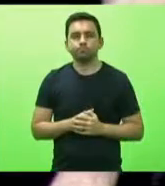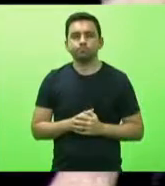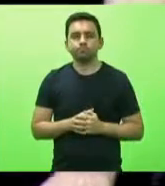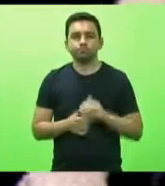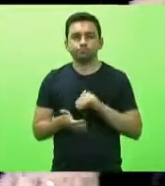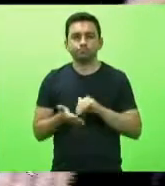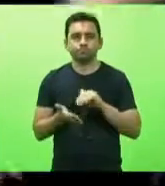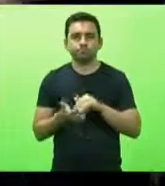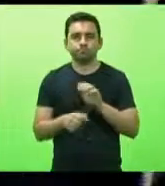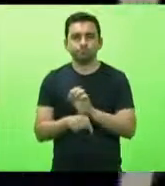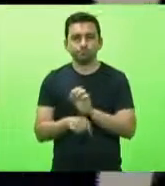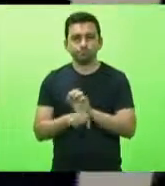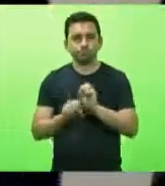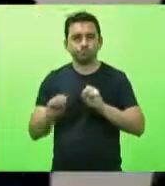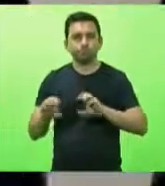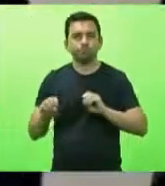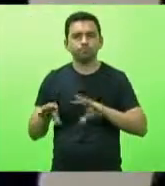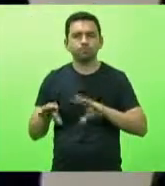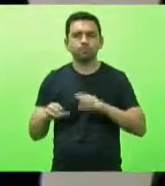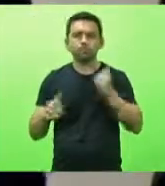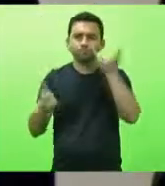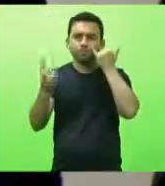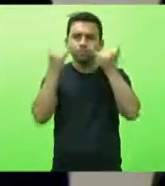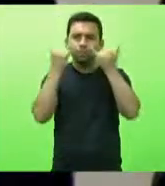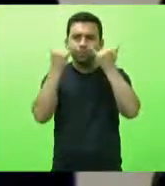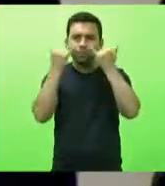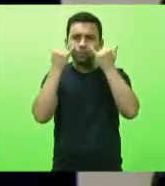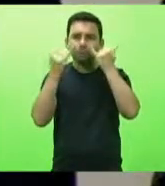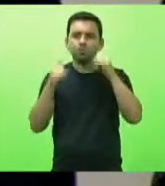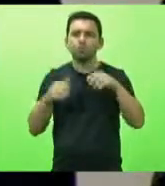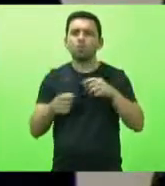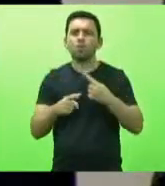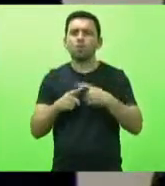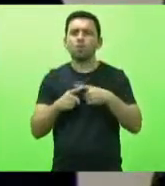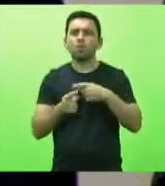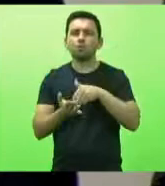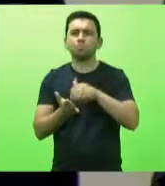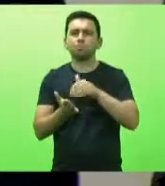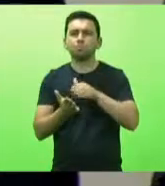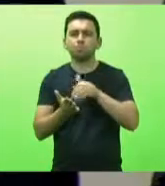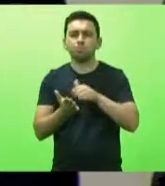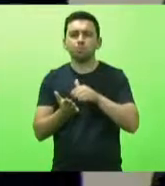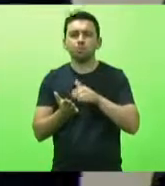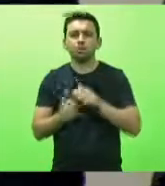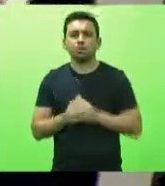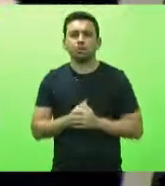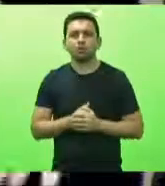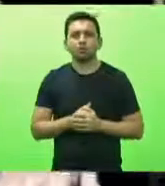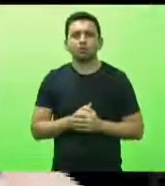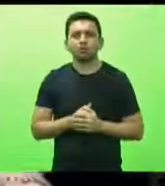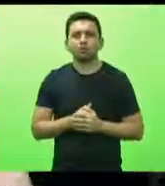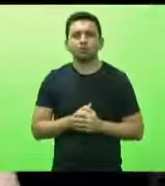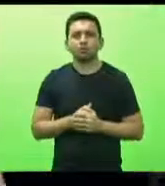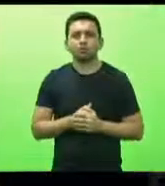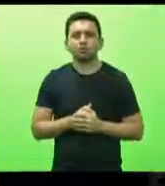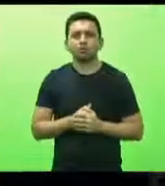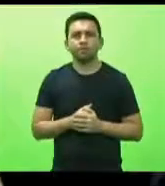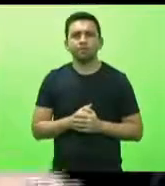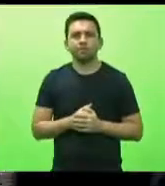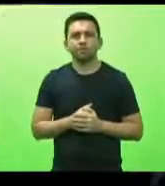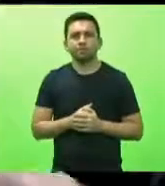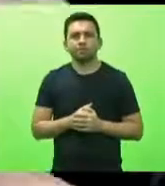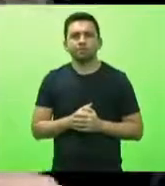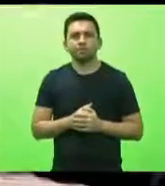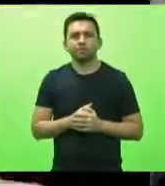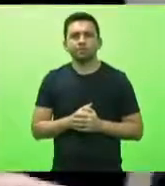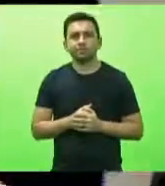de Educação informações acerca do motivo das demissões. Não? Não, é este aqui. Não,